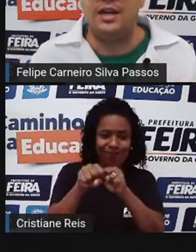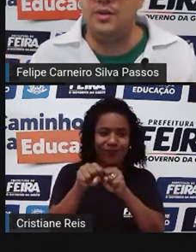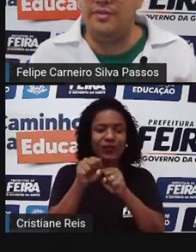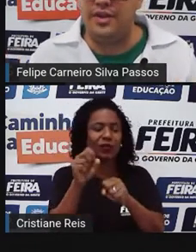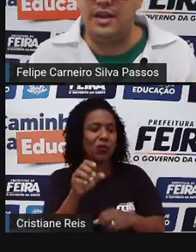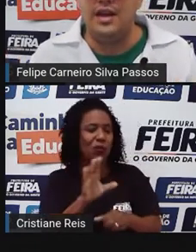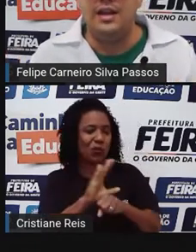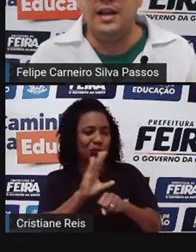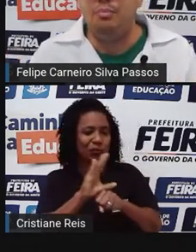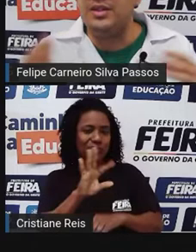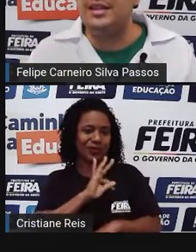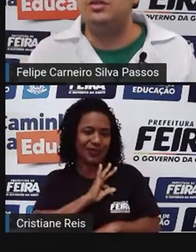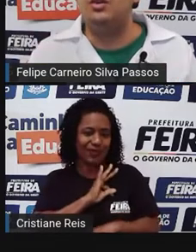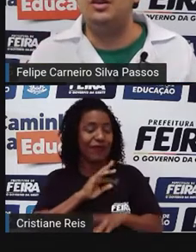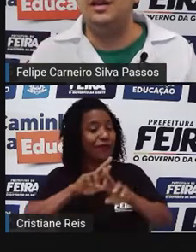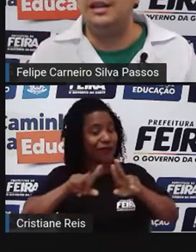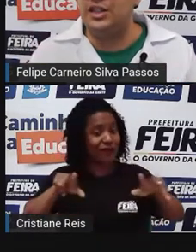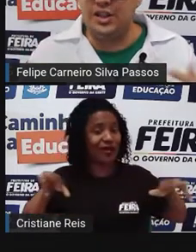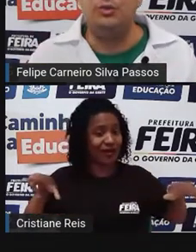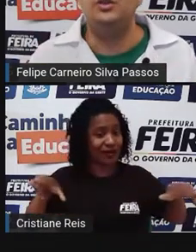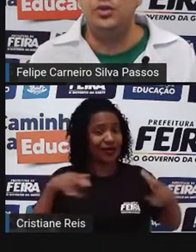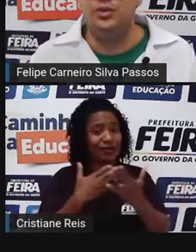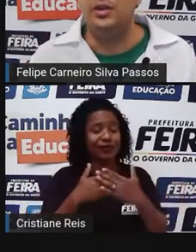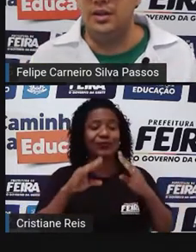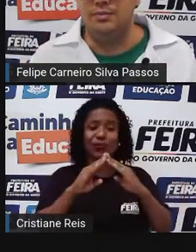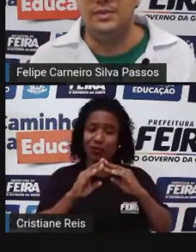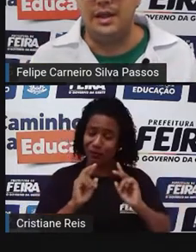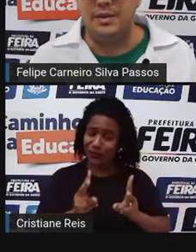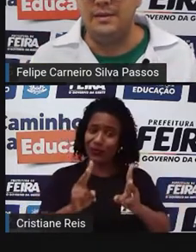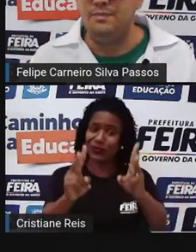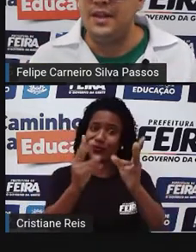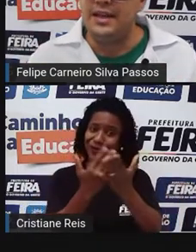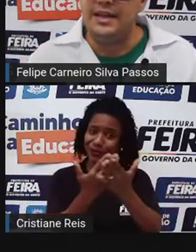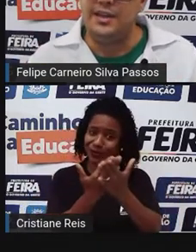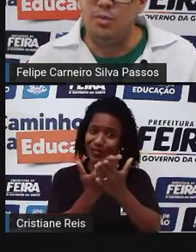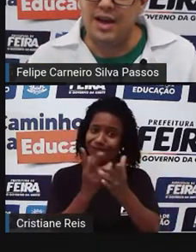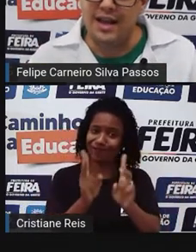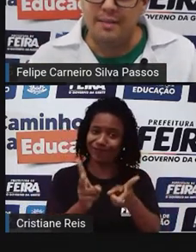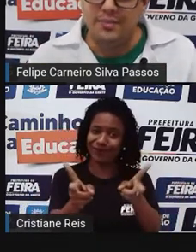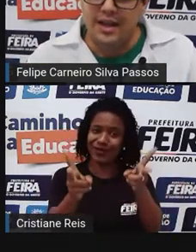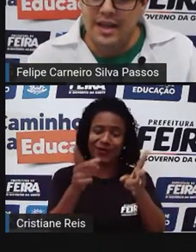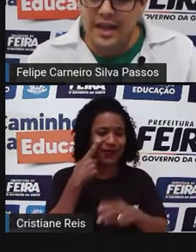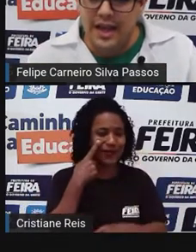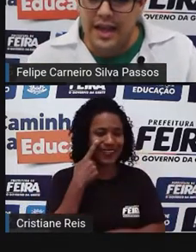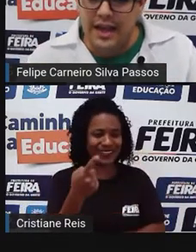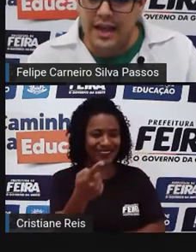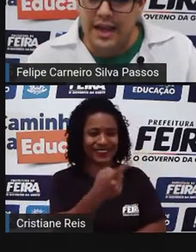técnico, enfim. Depois da escola a gente ainda continua estudando, sabia? Então bora lá.